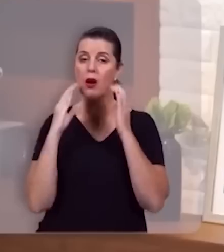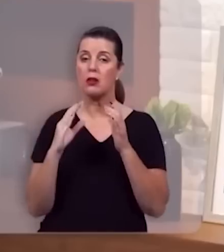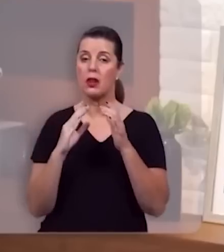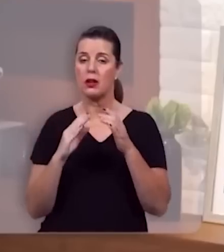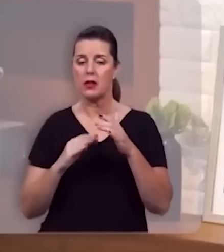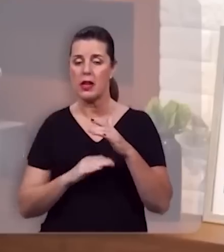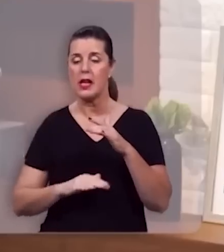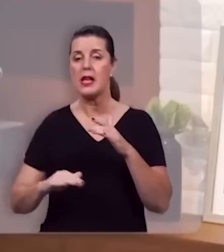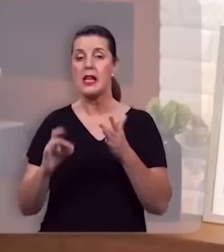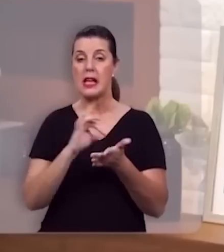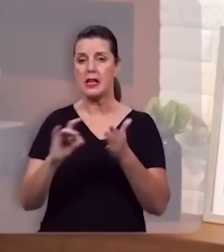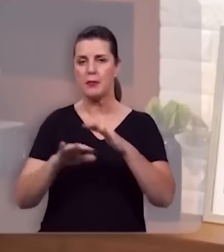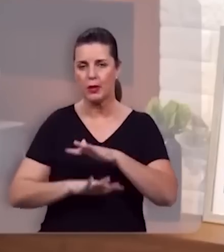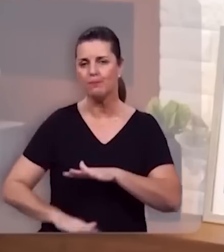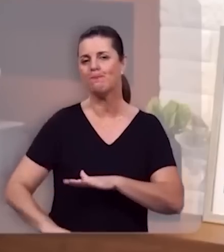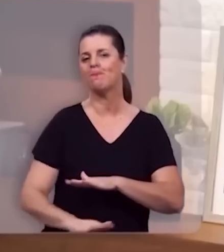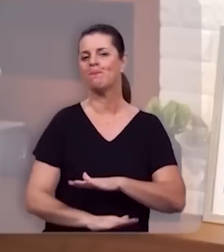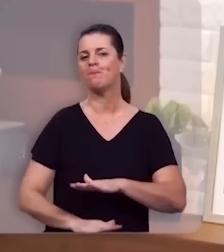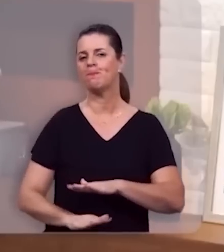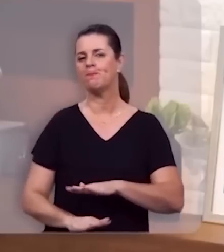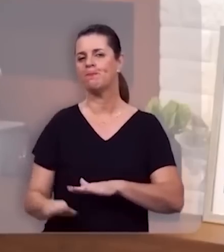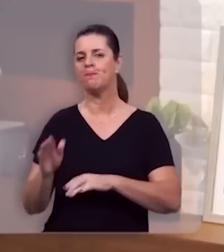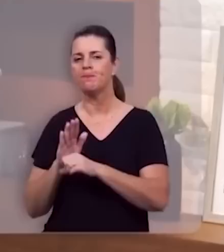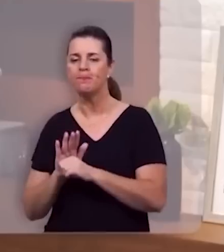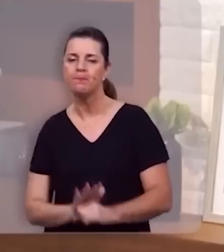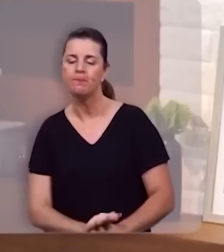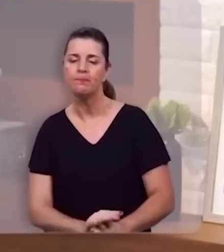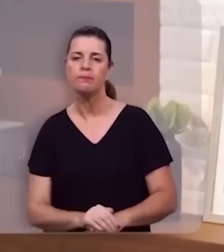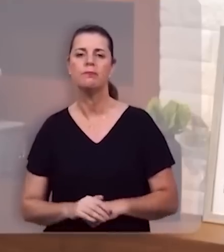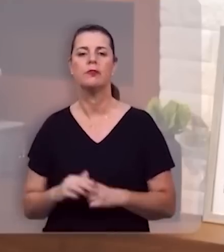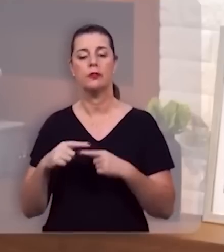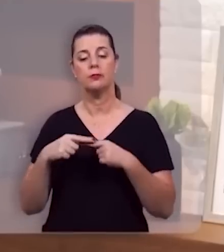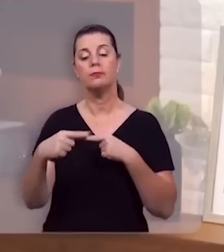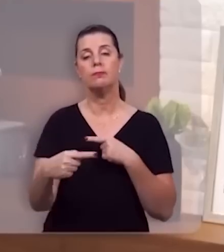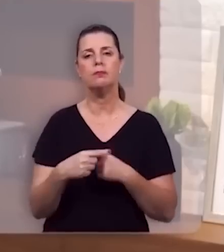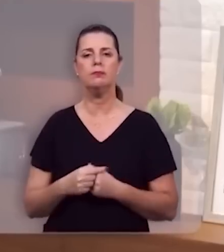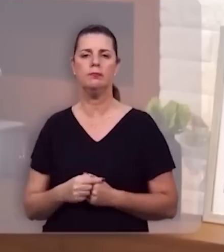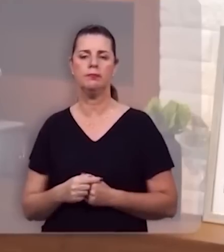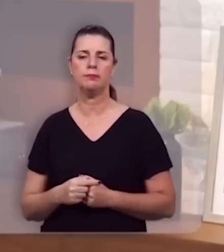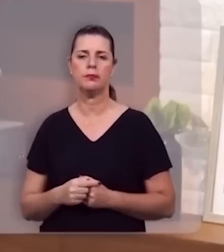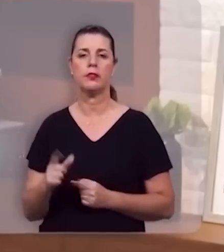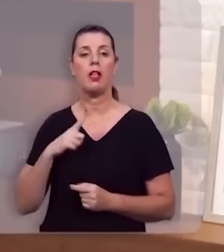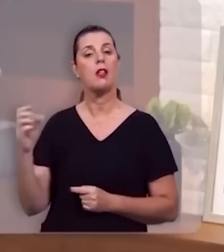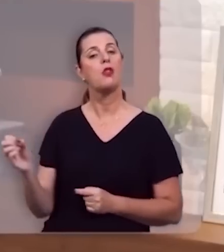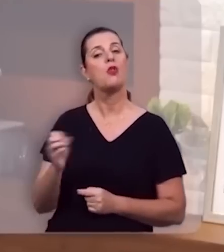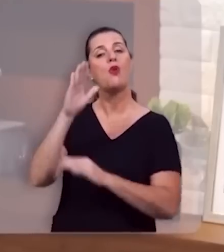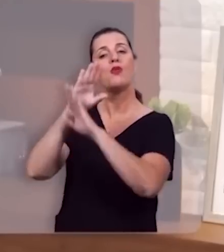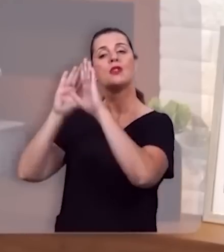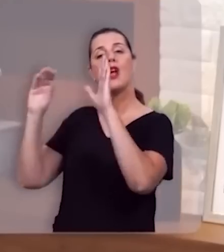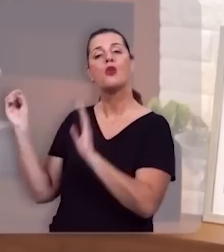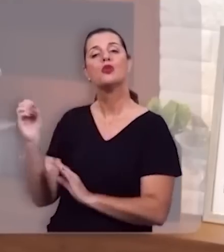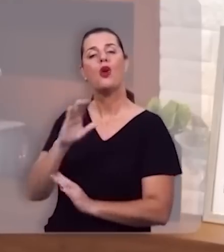estão debaixo dos seus pés. O que você vê em seguida? Que há novos céus e nova terra.